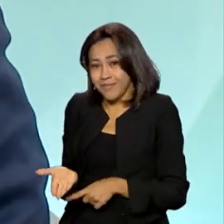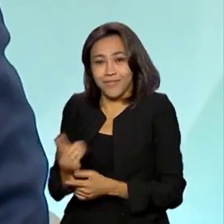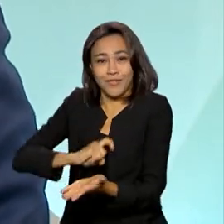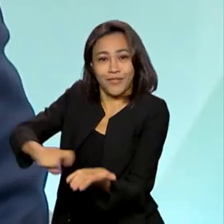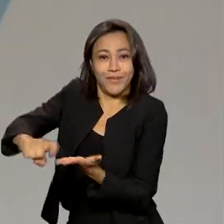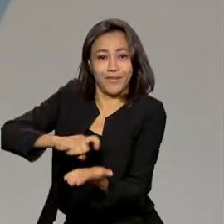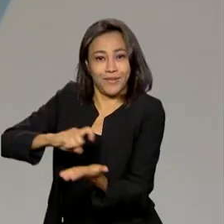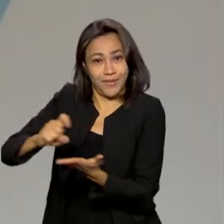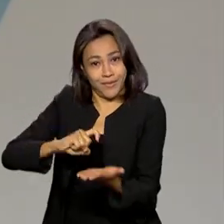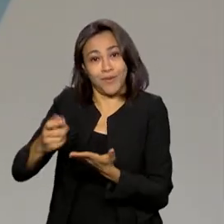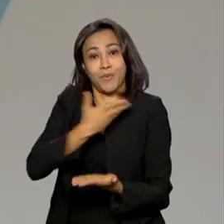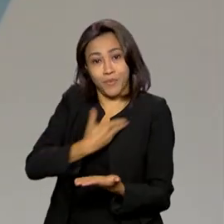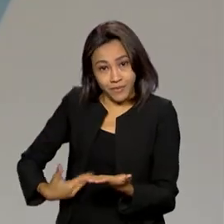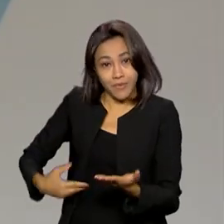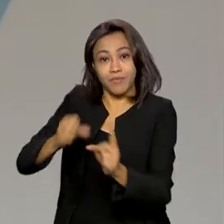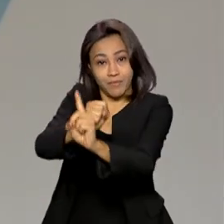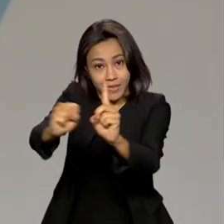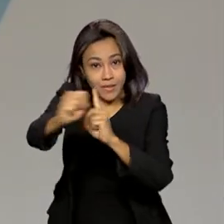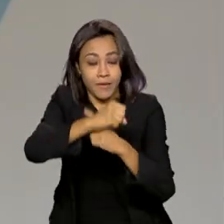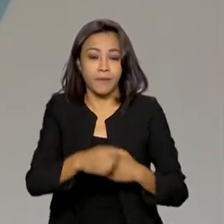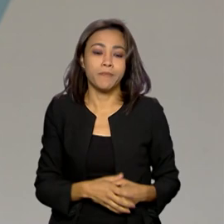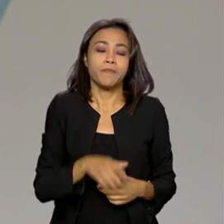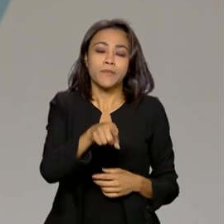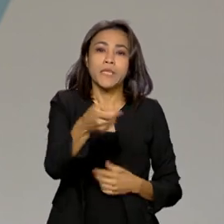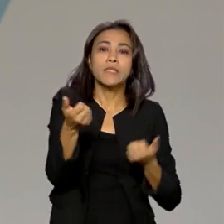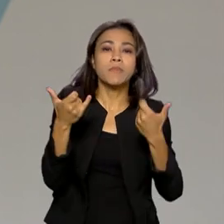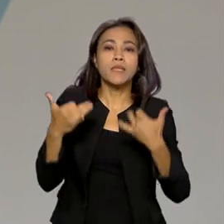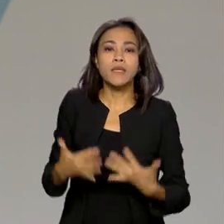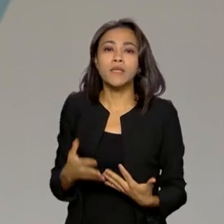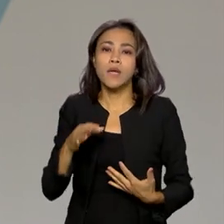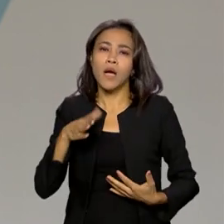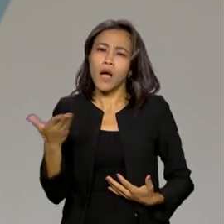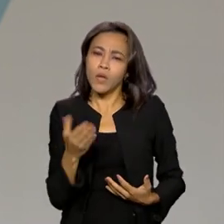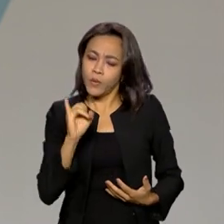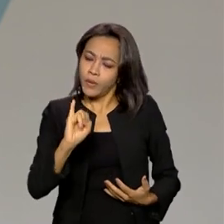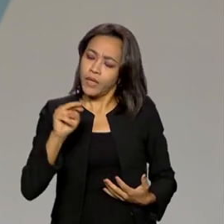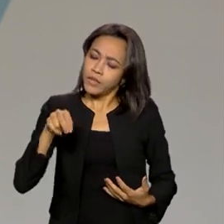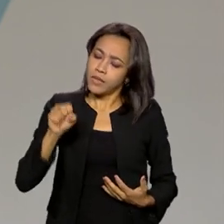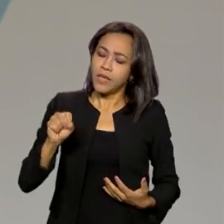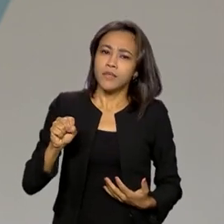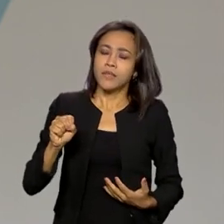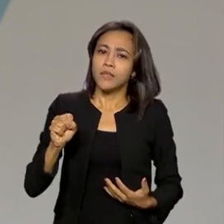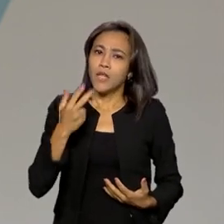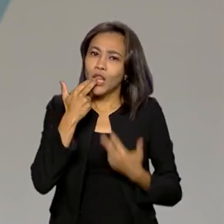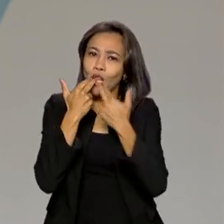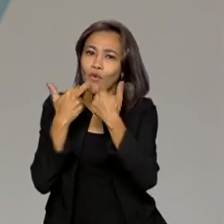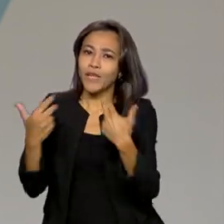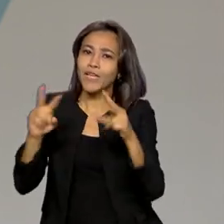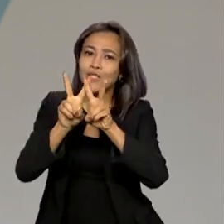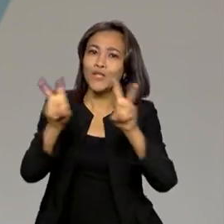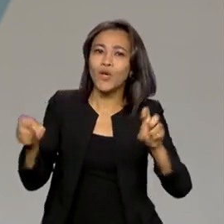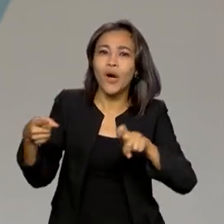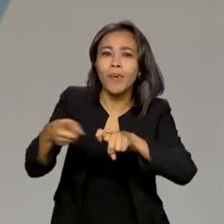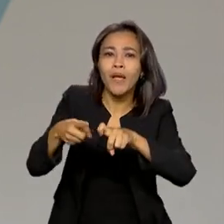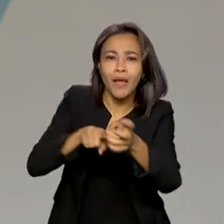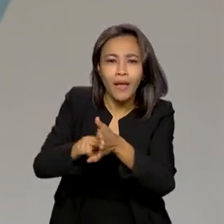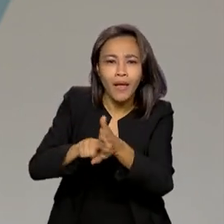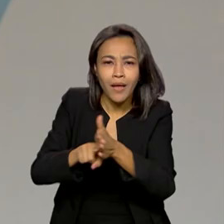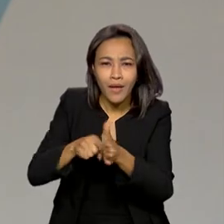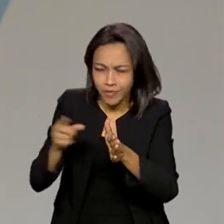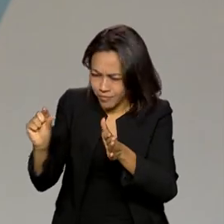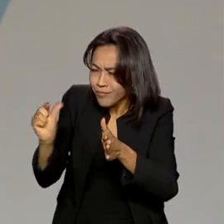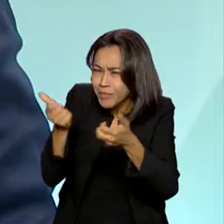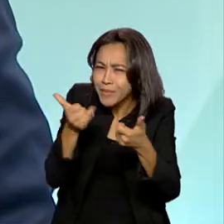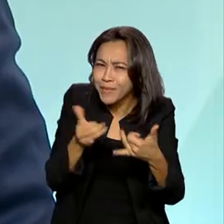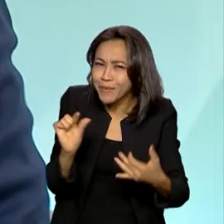brasileira. Nessa interface do Ministério do Trabalho e Previdência e INSS, nós temos novidades em relação à perícia médica. Eu queria que o senhor falasse um pouquinho para a